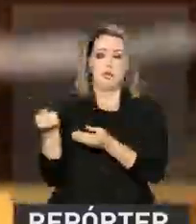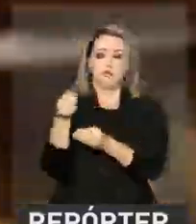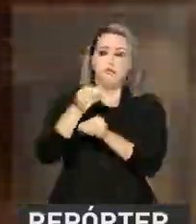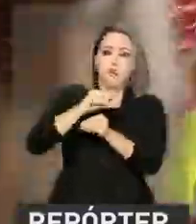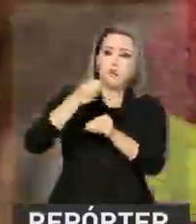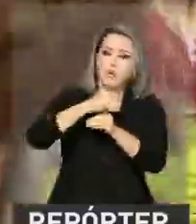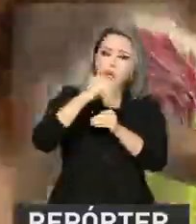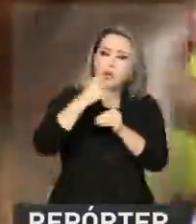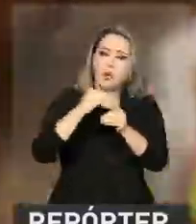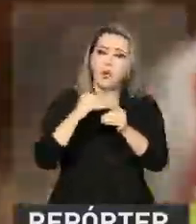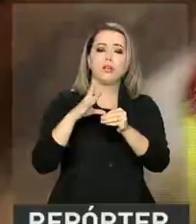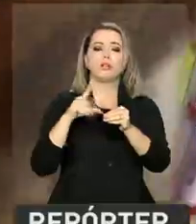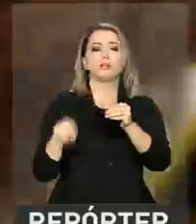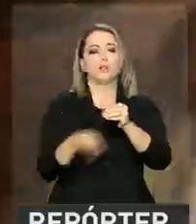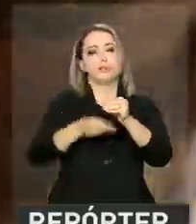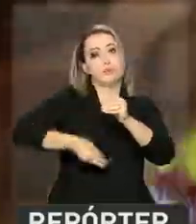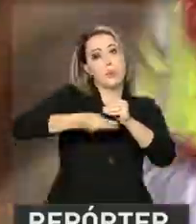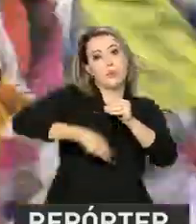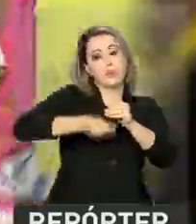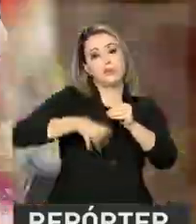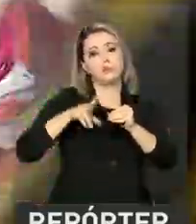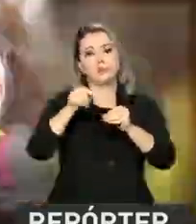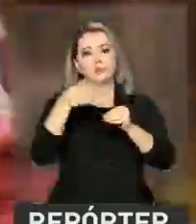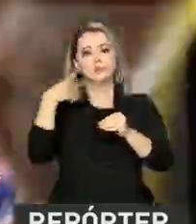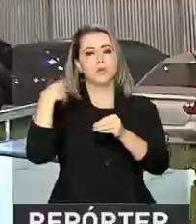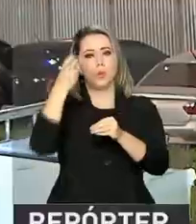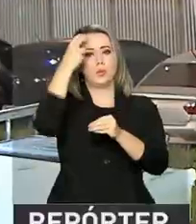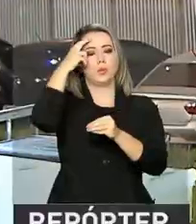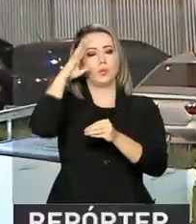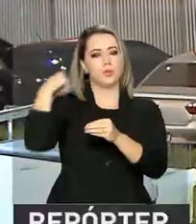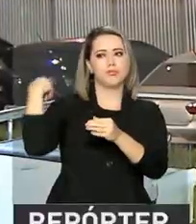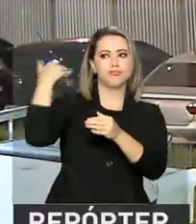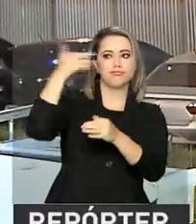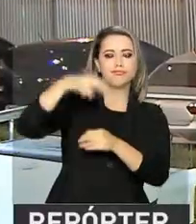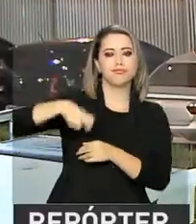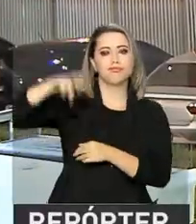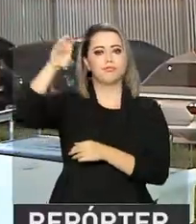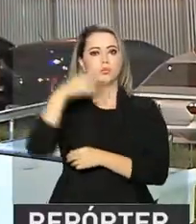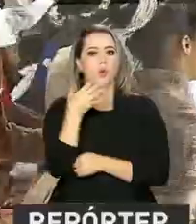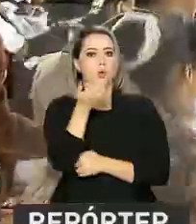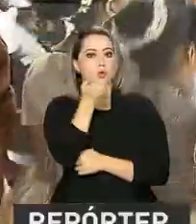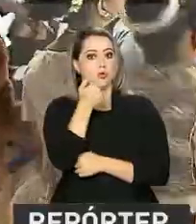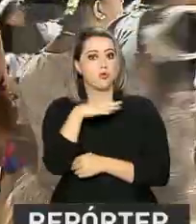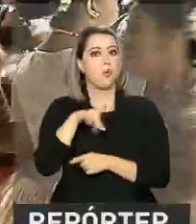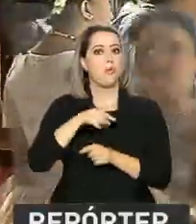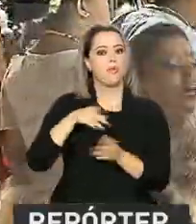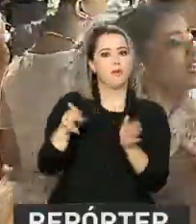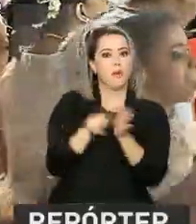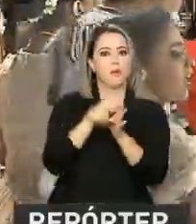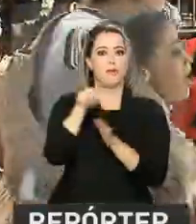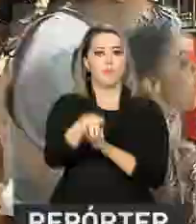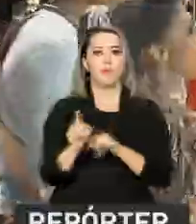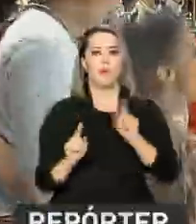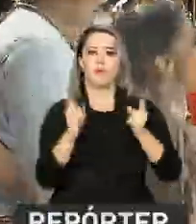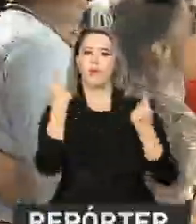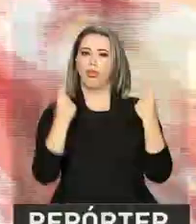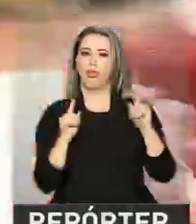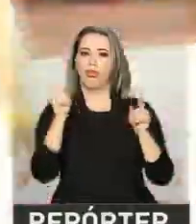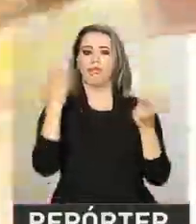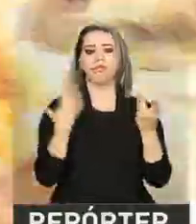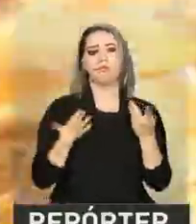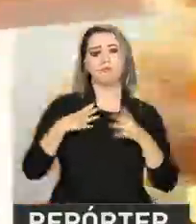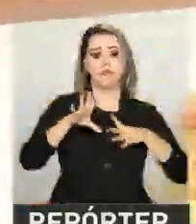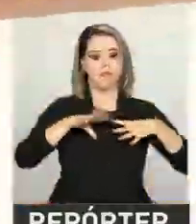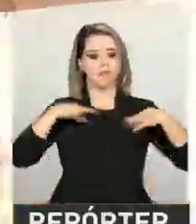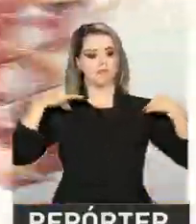próprios do interior do país e das tradições sertanejas. Comidas típicas, danças e enfeites utilizados hoje